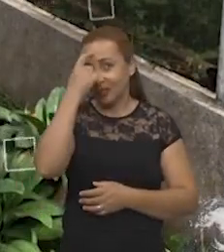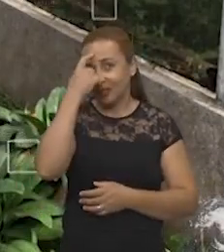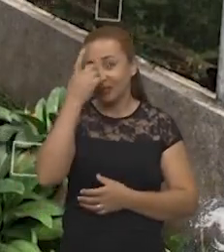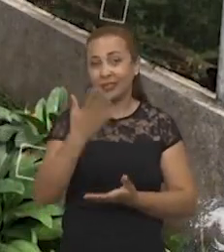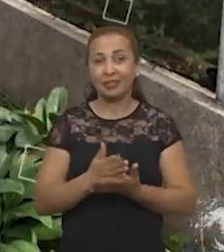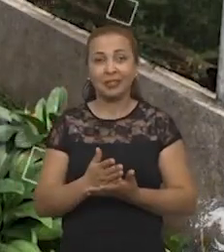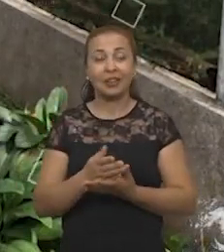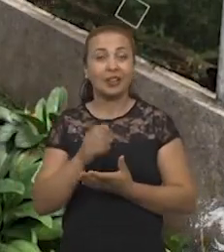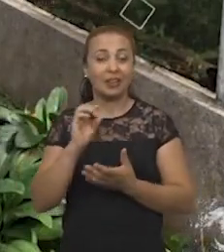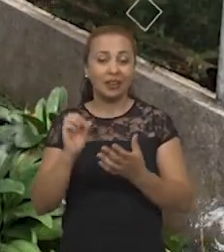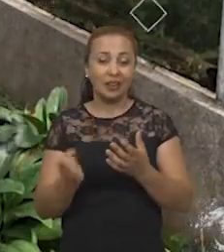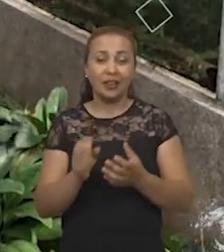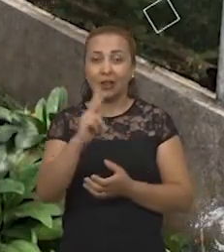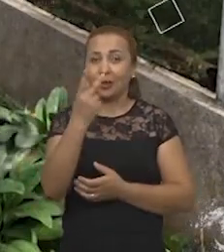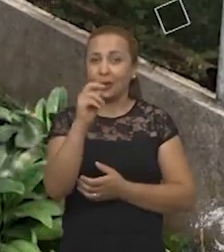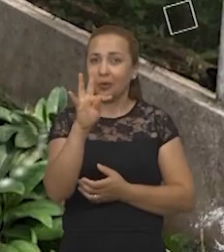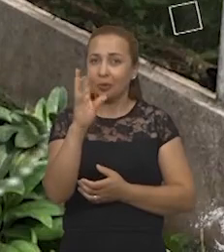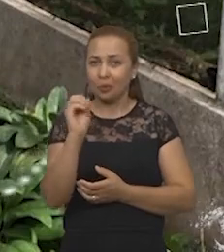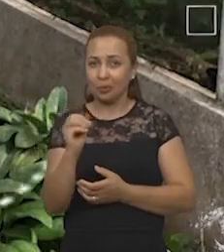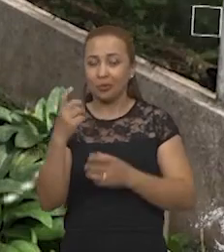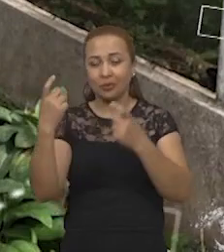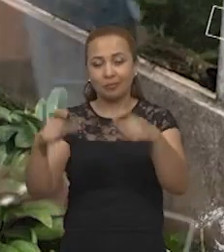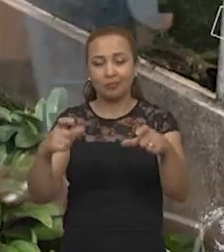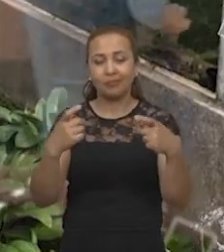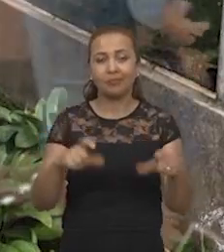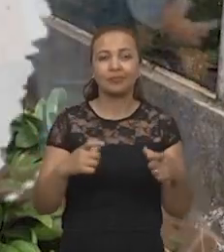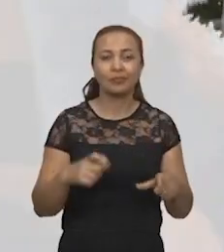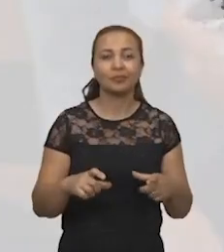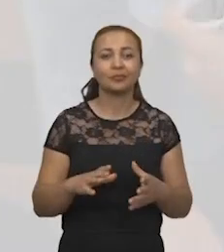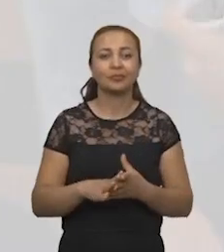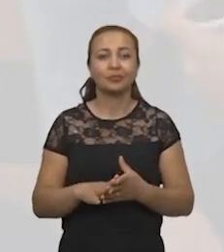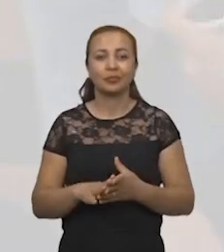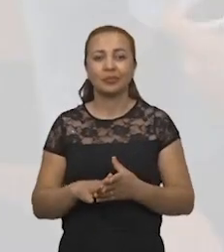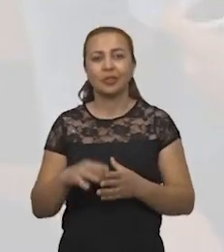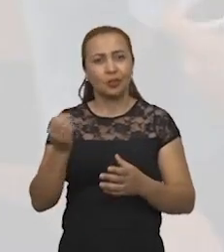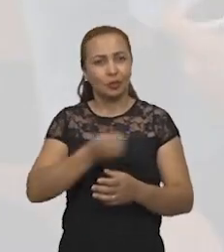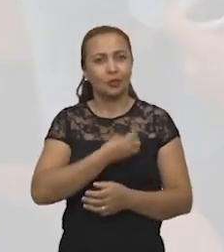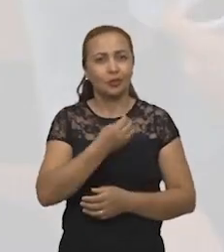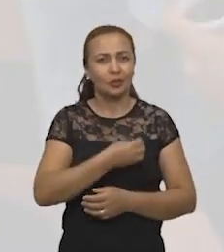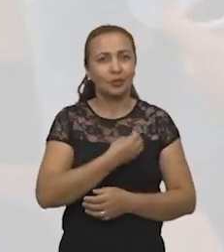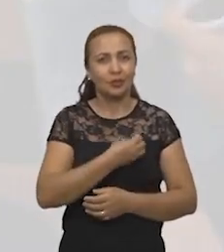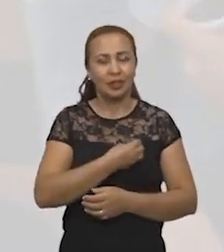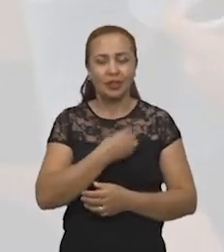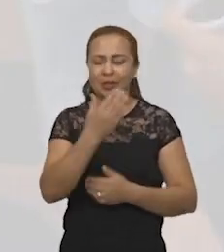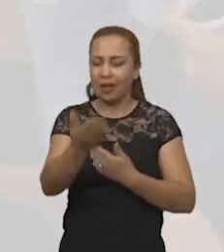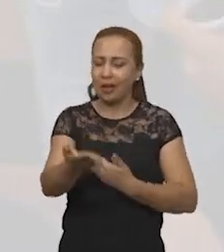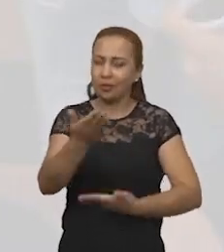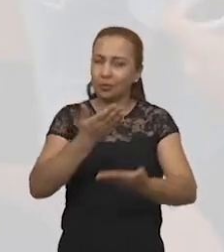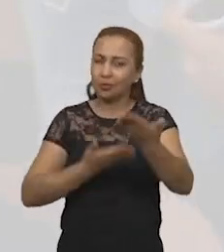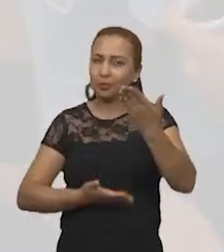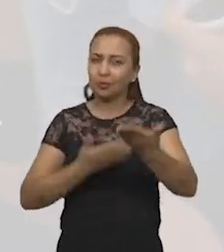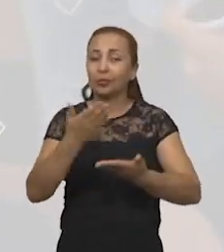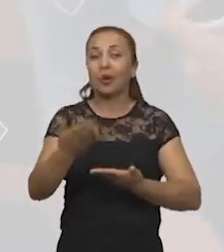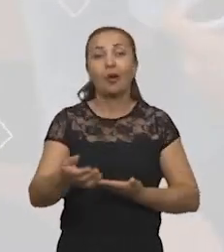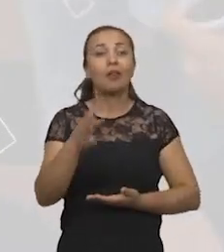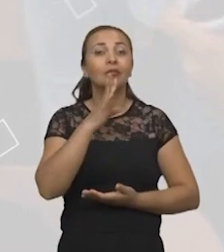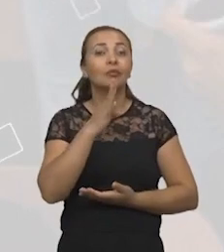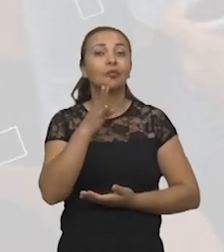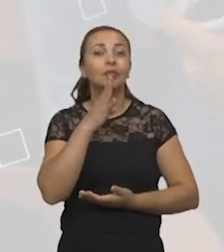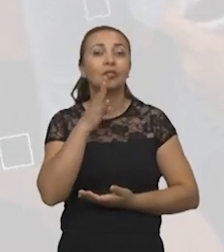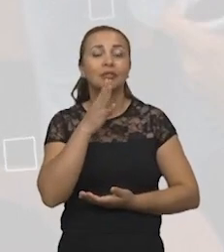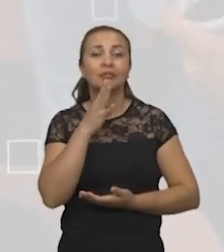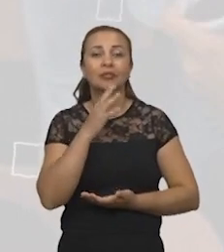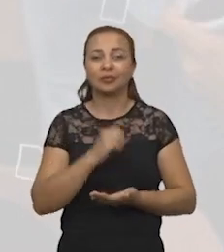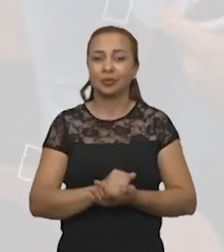pensar que o Horto de Plantas Medicinais é um local de vivências e de troca de conhecimento.